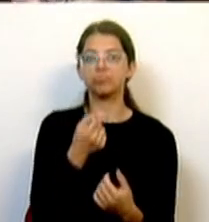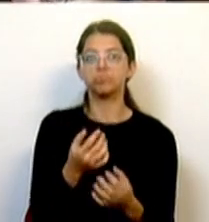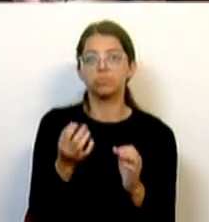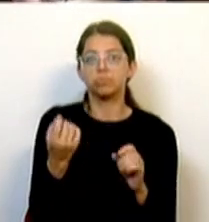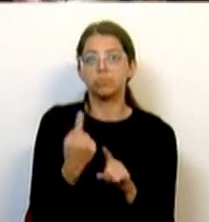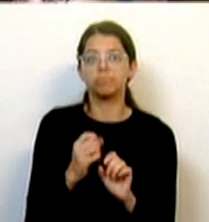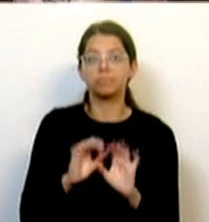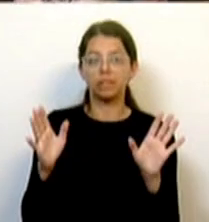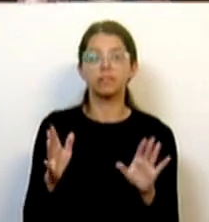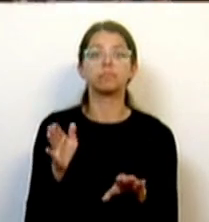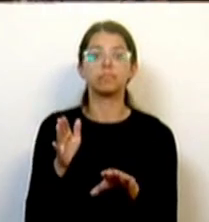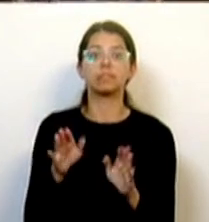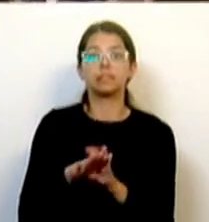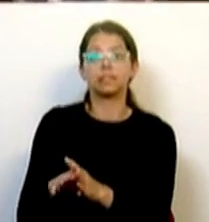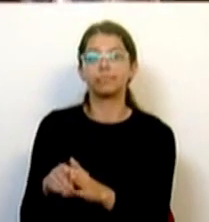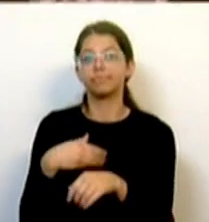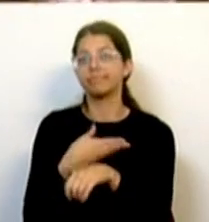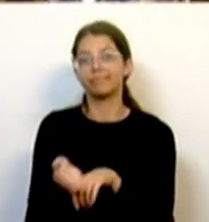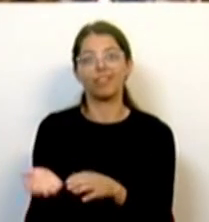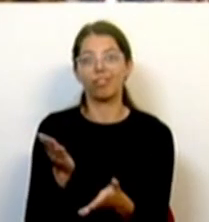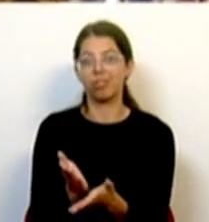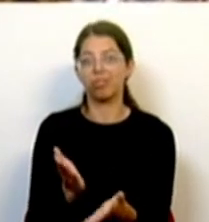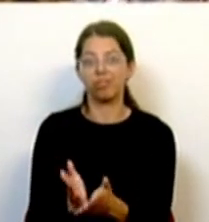é que a direita chegou tarde a este debate.